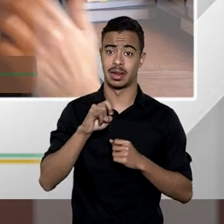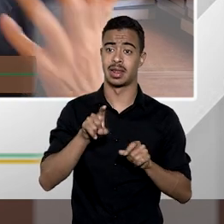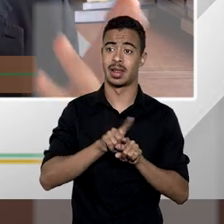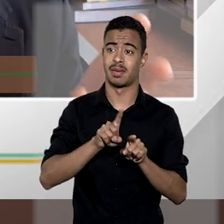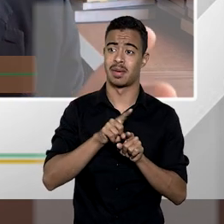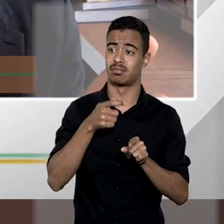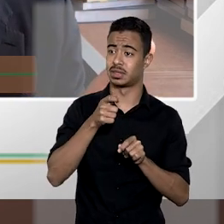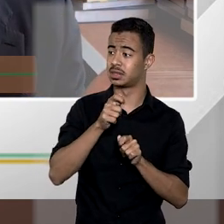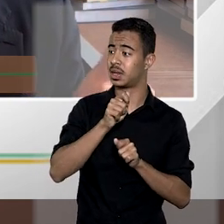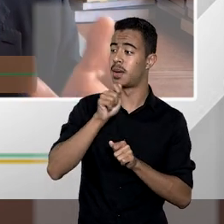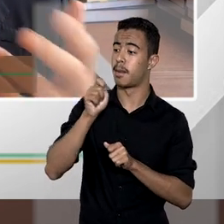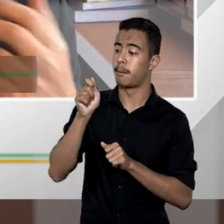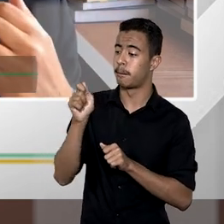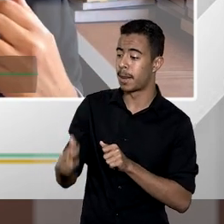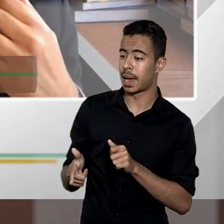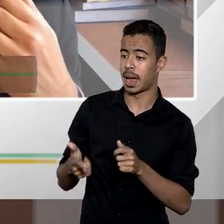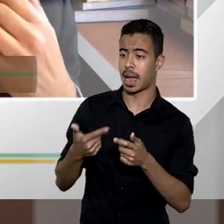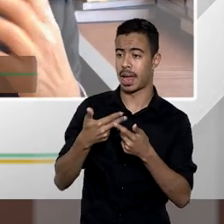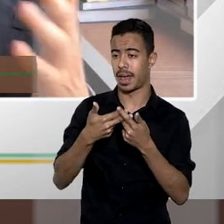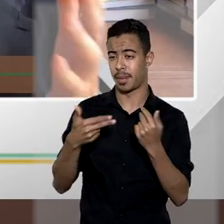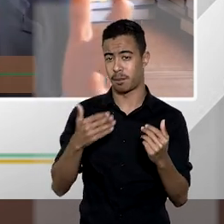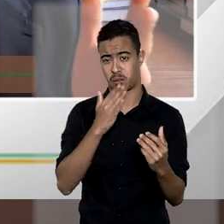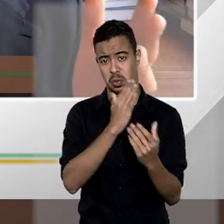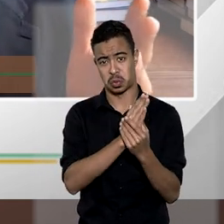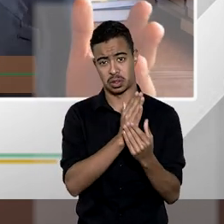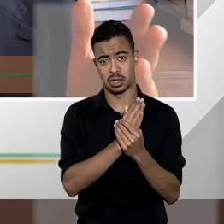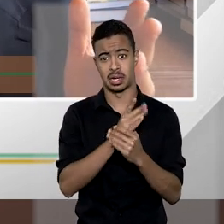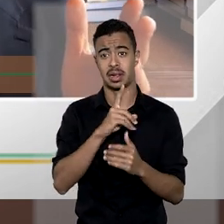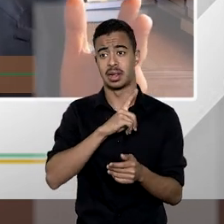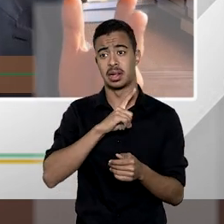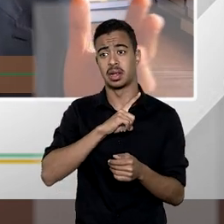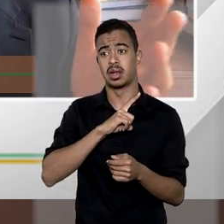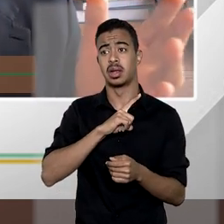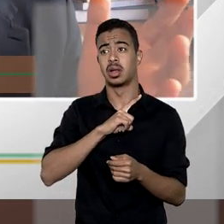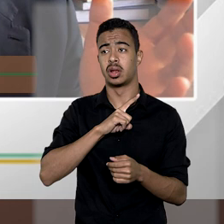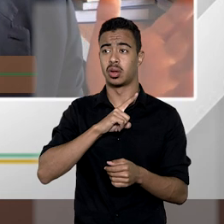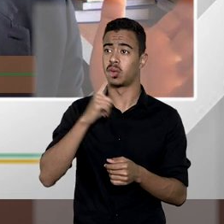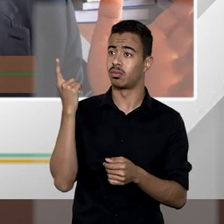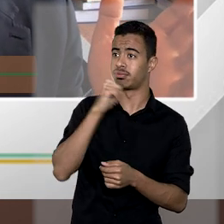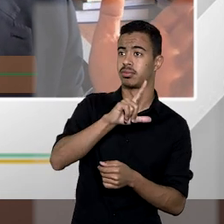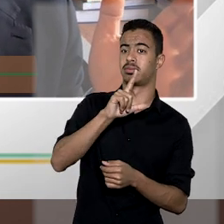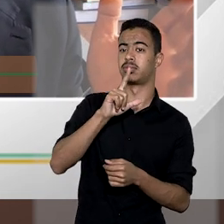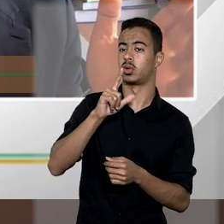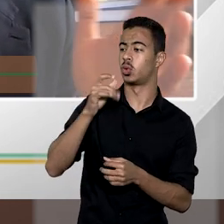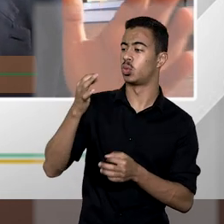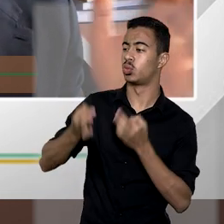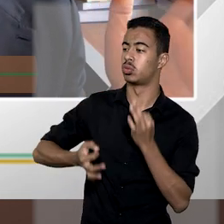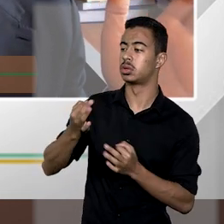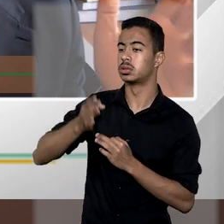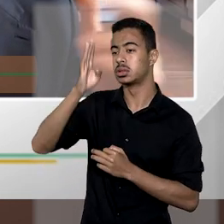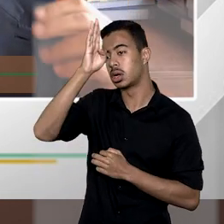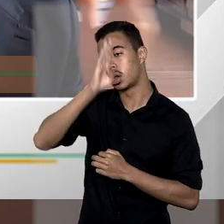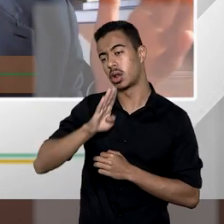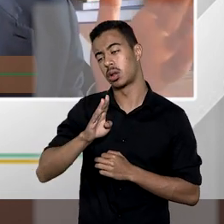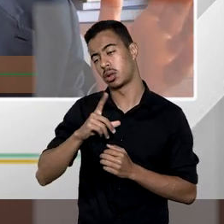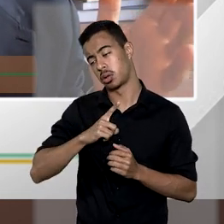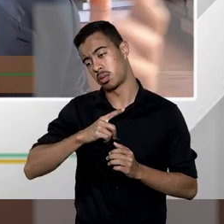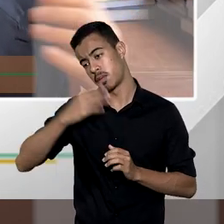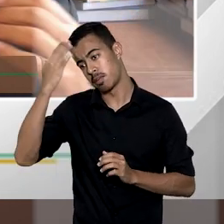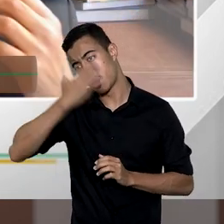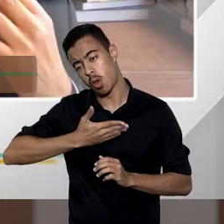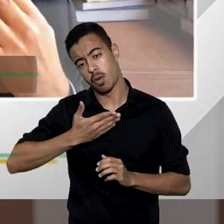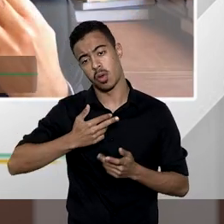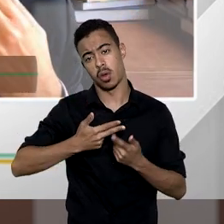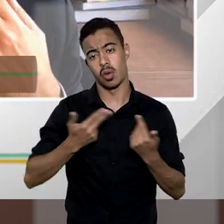tem que arcar com as custas do processo há casos em que ele demanda justiça gratuita porque ele comprova ou pelo menos